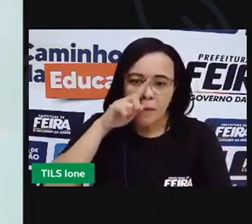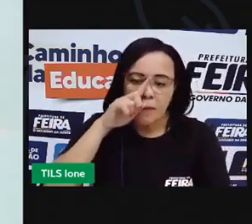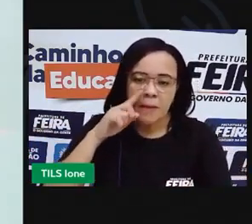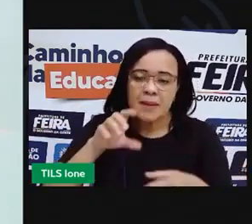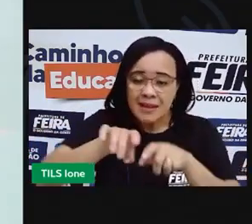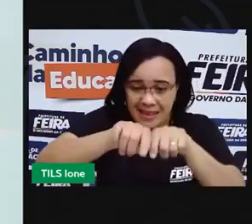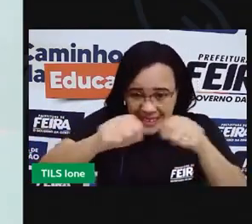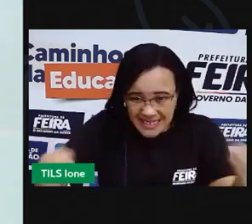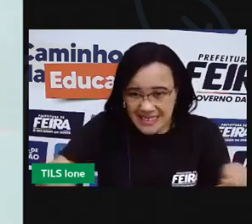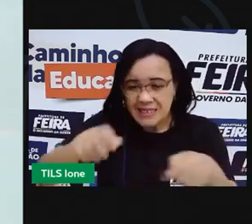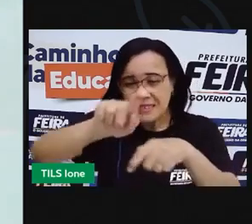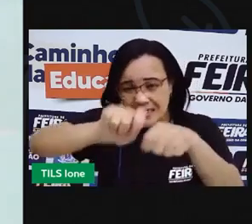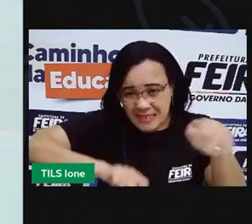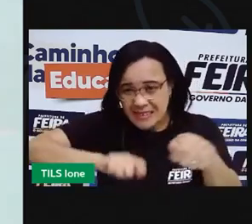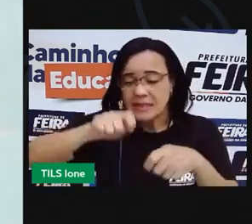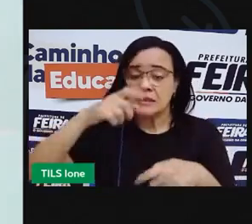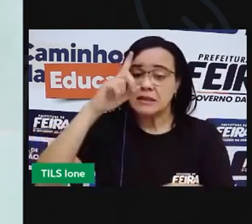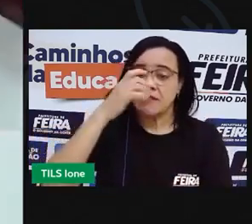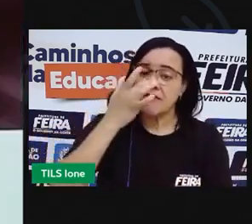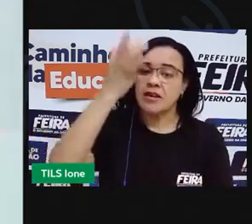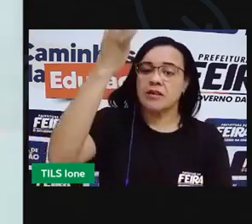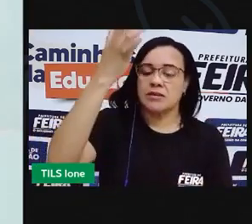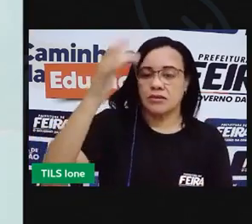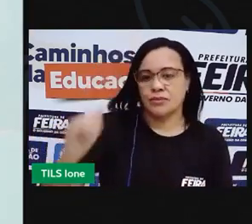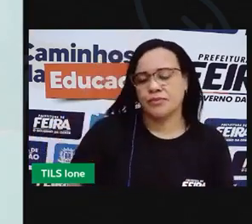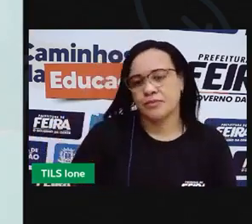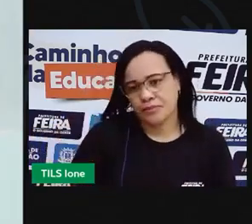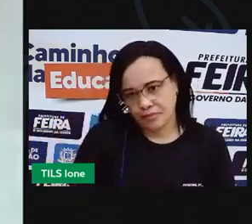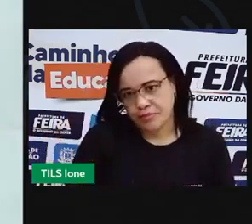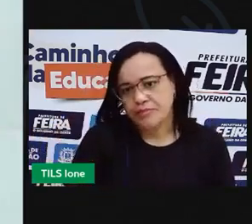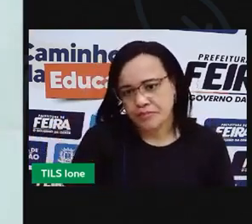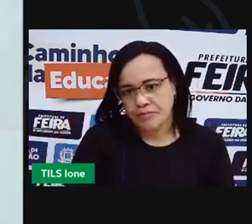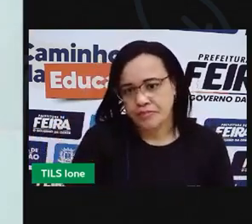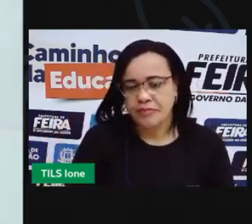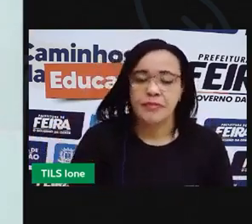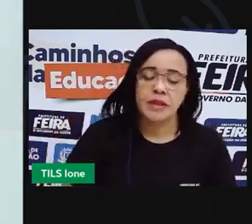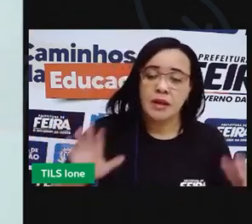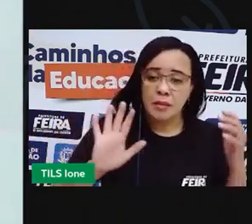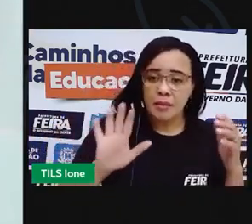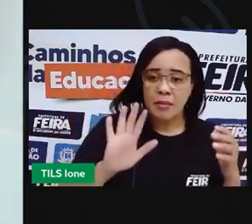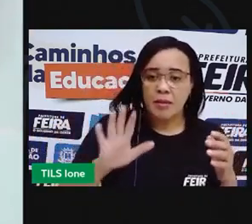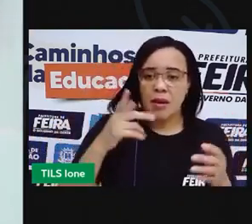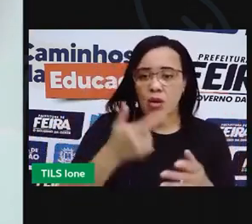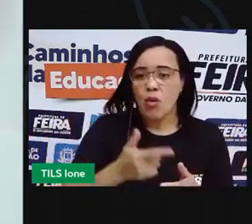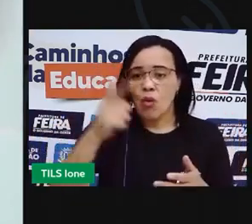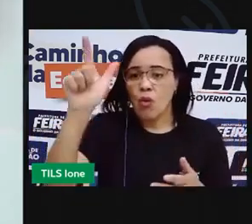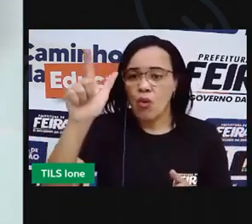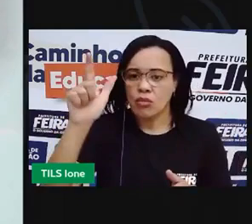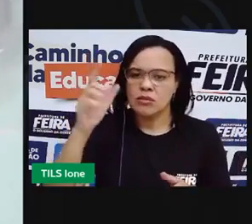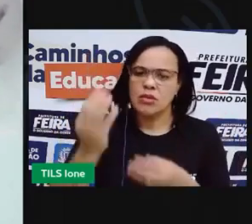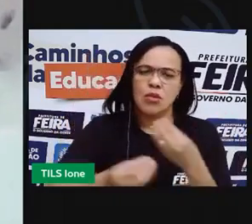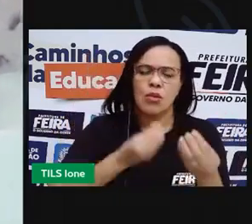rasgar facilmente mas tem uma outra maneira da gente se cortar